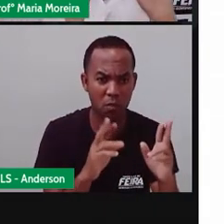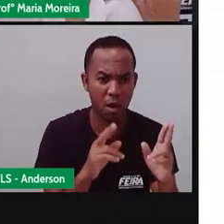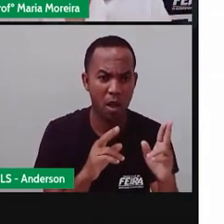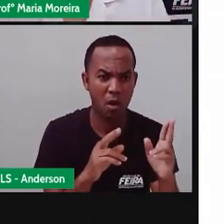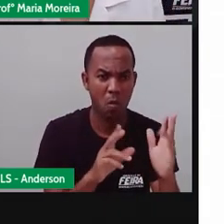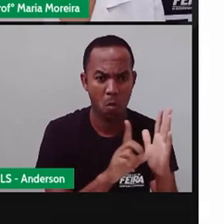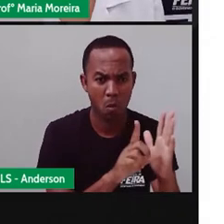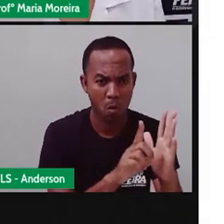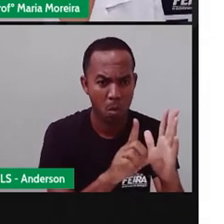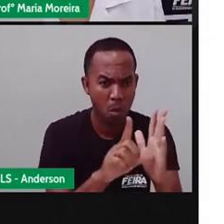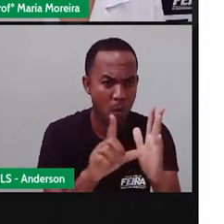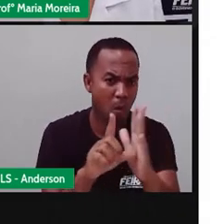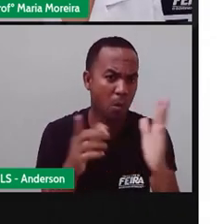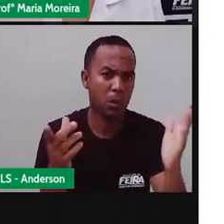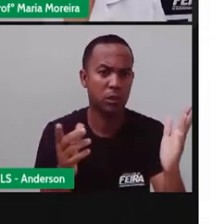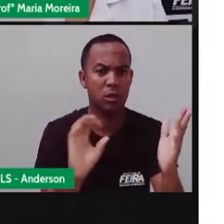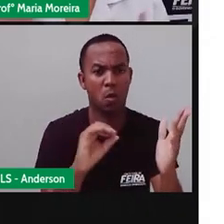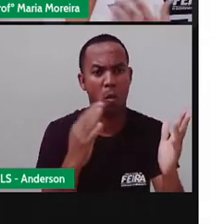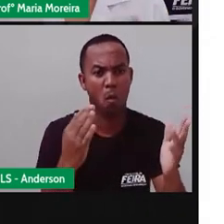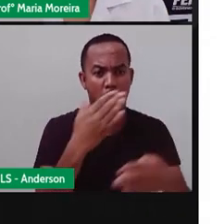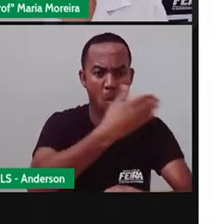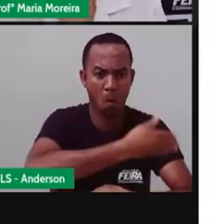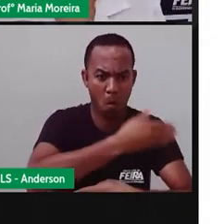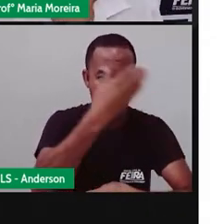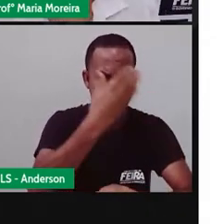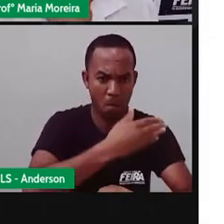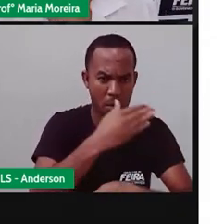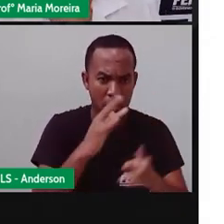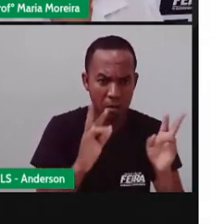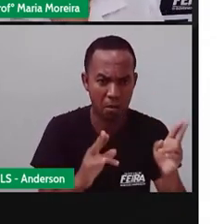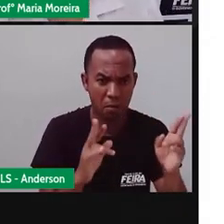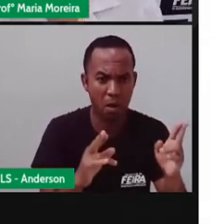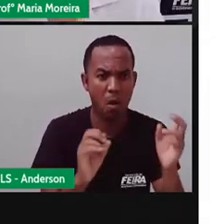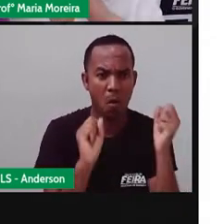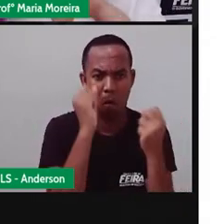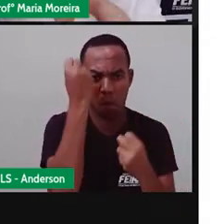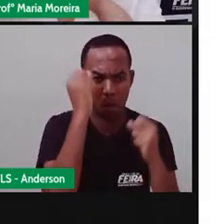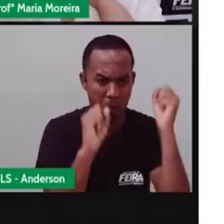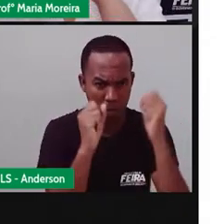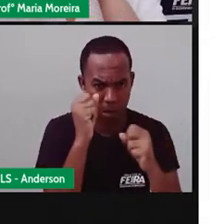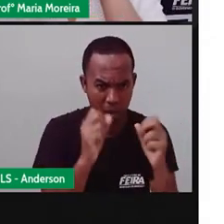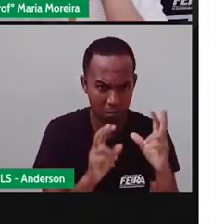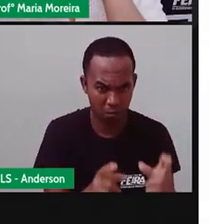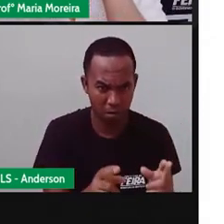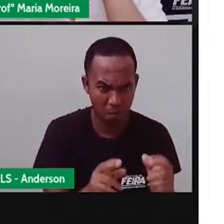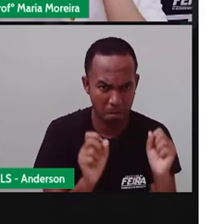Não quer dizer que todo bairro tem que ter condomínio, que todo bairro tem que ter indústria. Deixa eu beber uma água rapidinho.